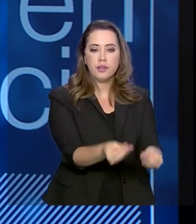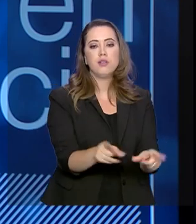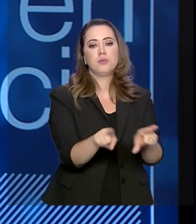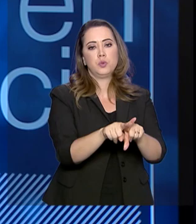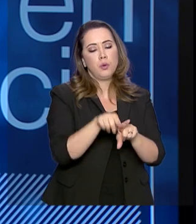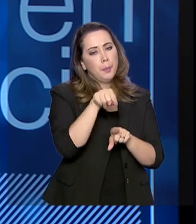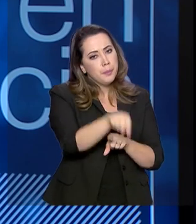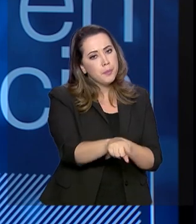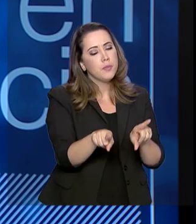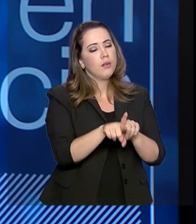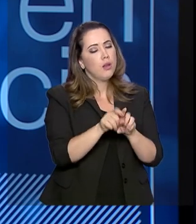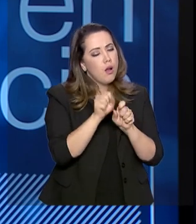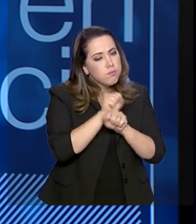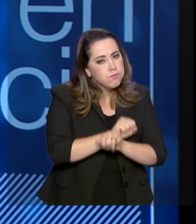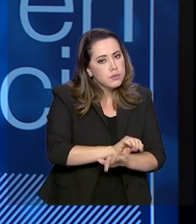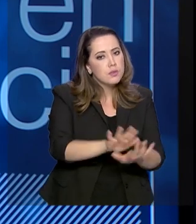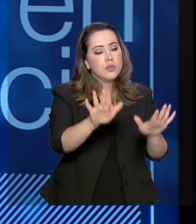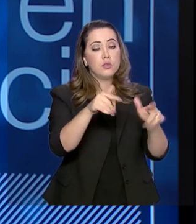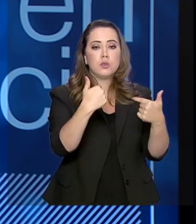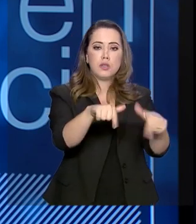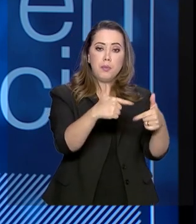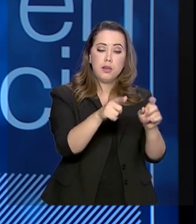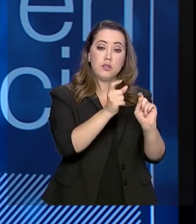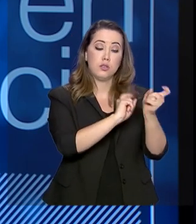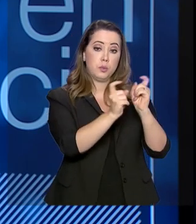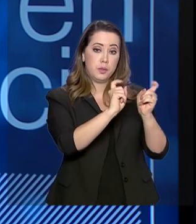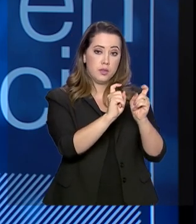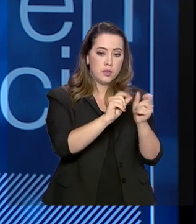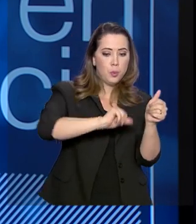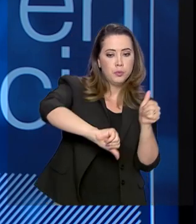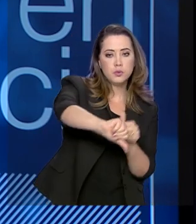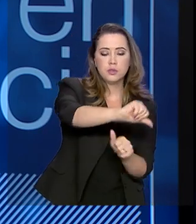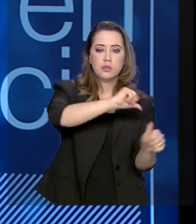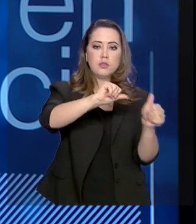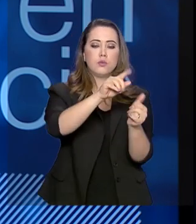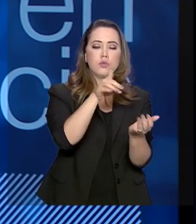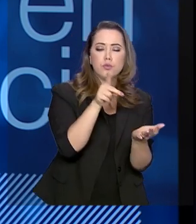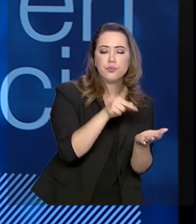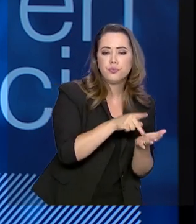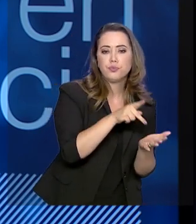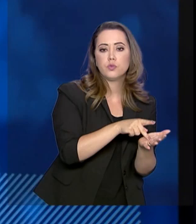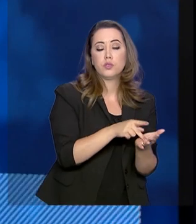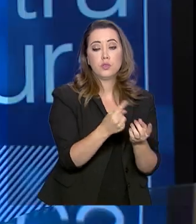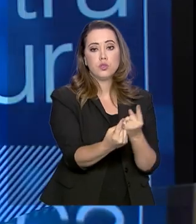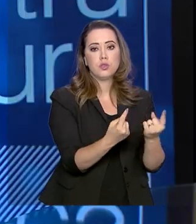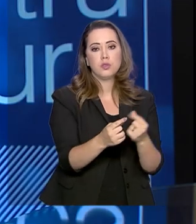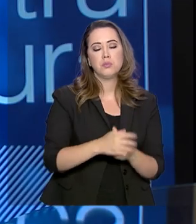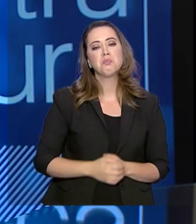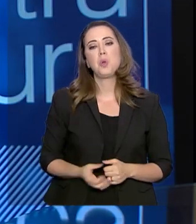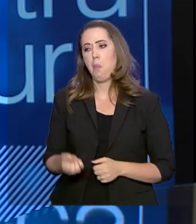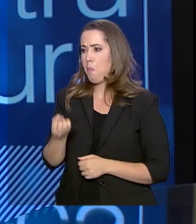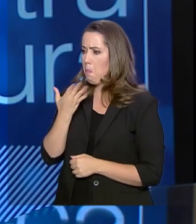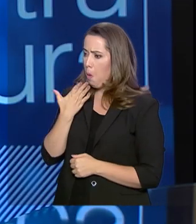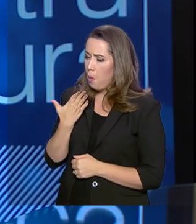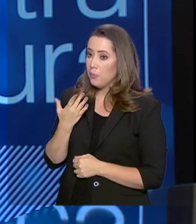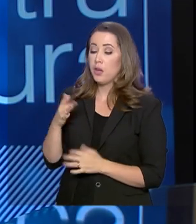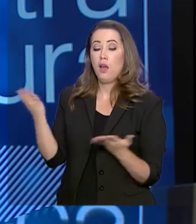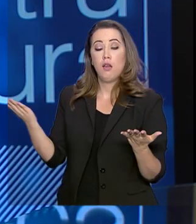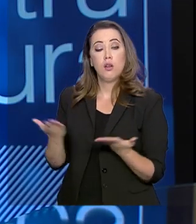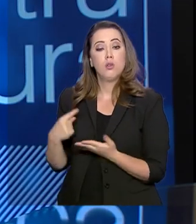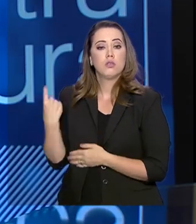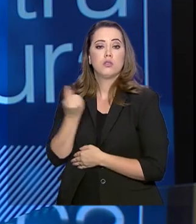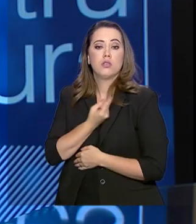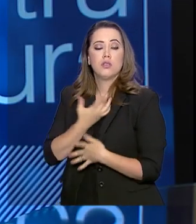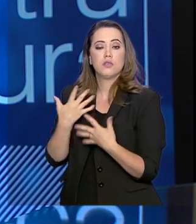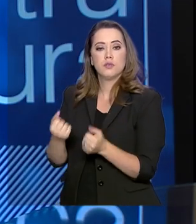também a disseminação dessas práticas de gestão, adaptando-as às realidades locais. Muito bacana. Agora a gente vai falar